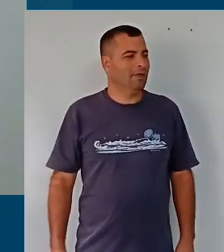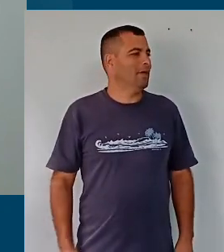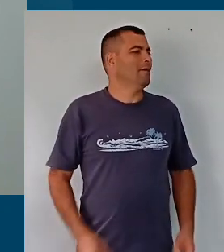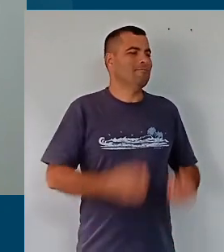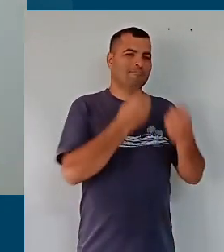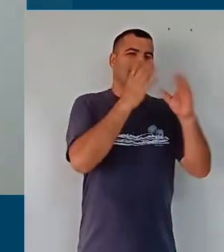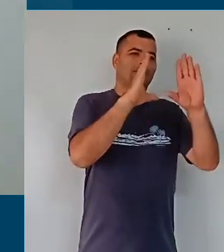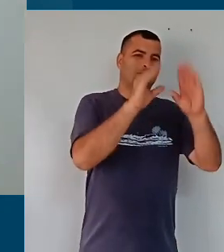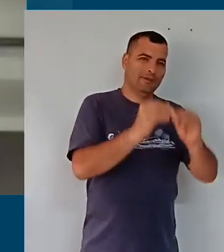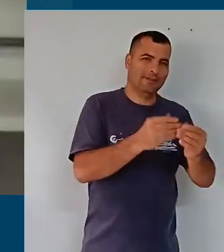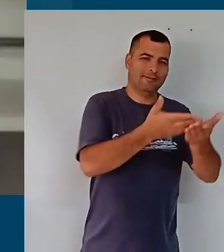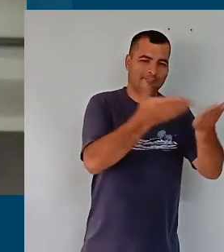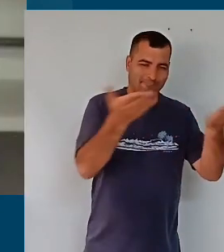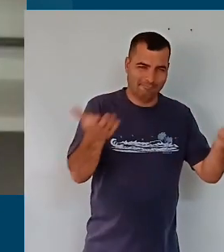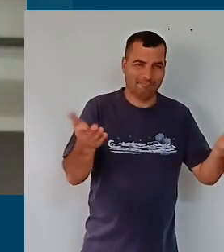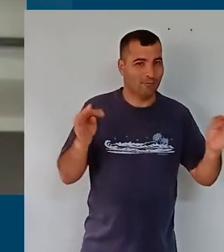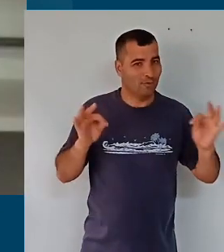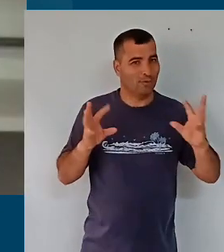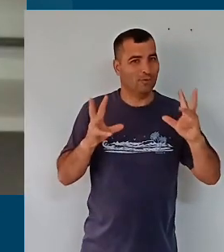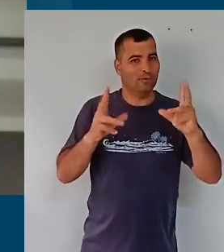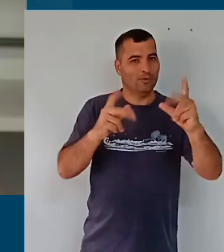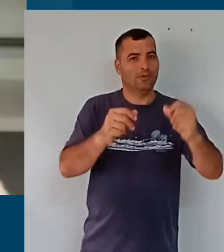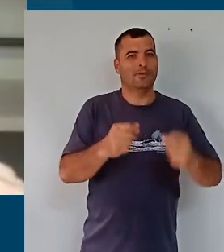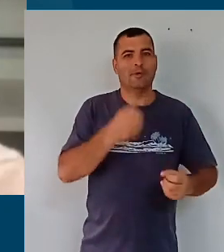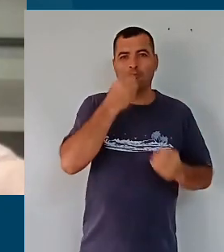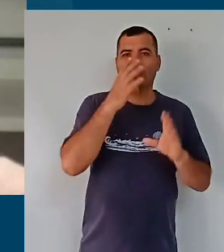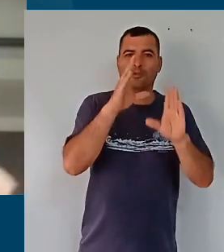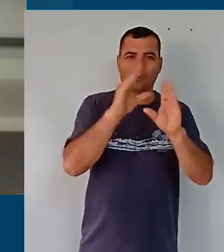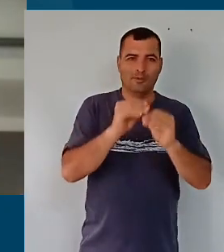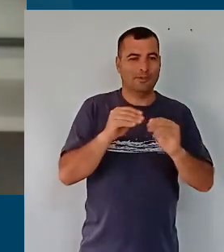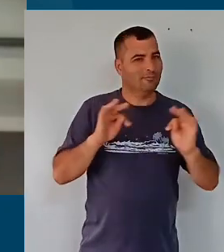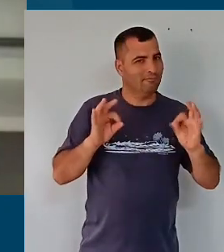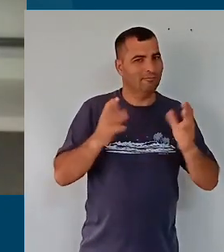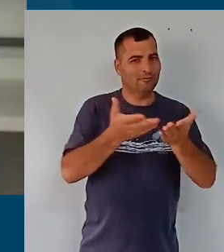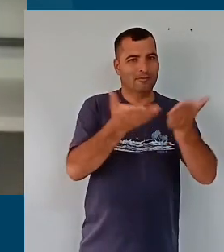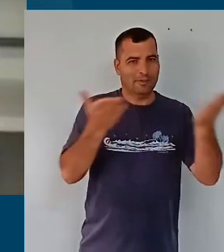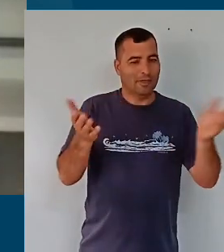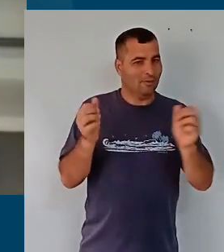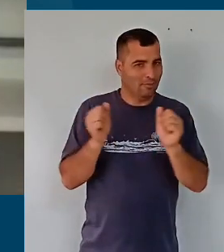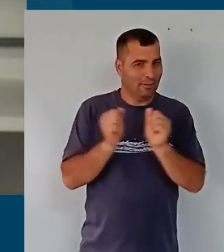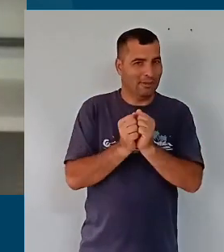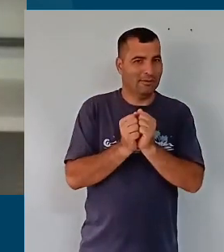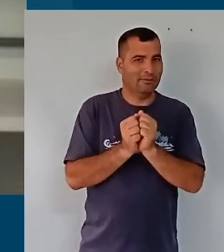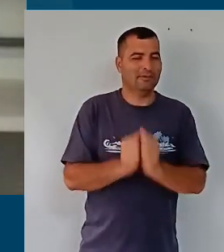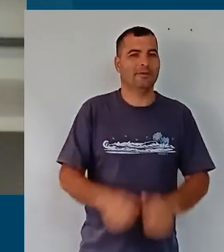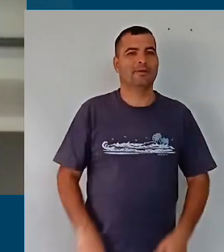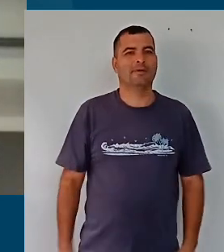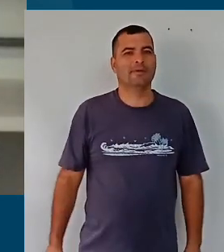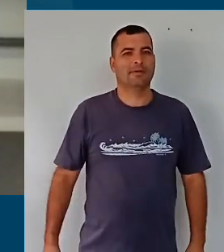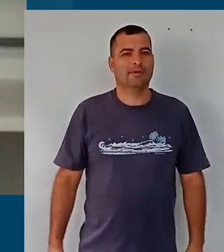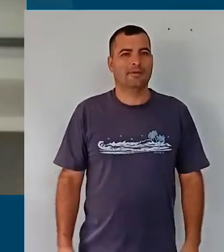Boa noite. Boa noite a todas. Boa noite a todos que estão aqui nos acompanhando.